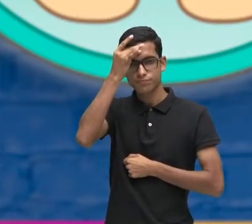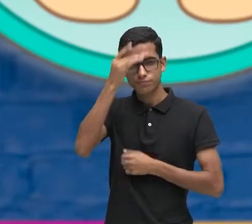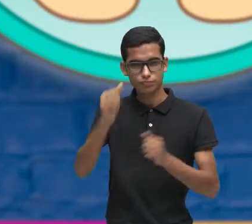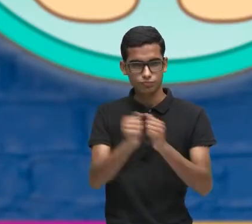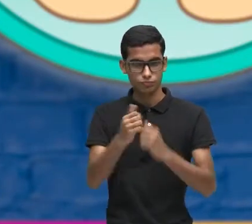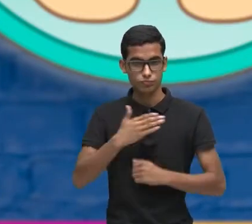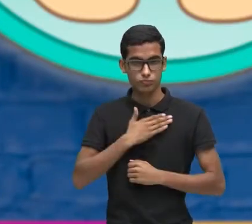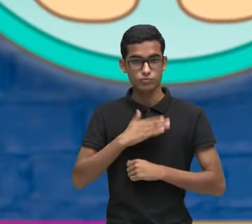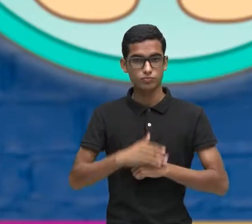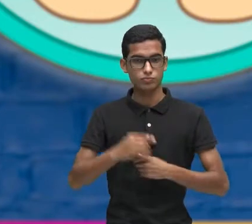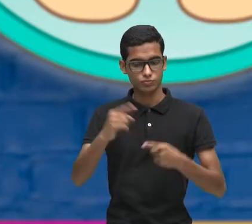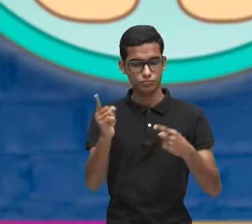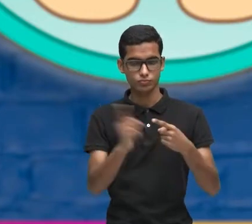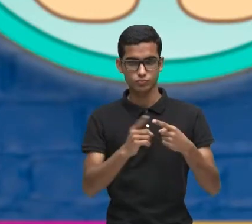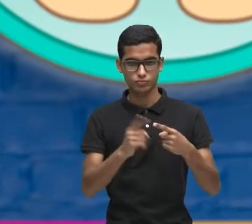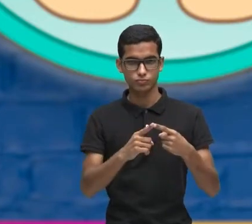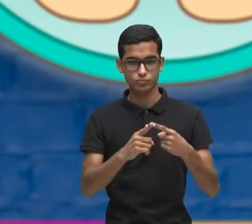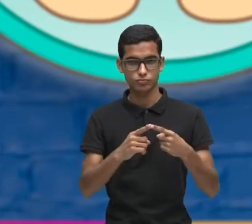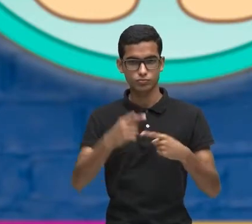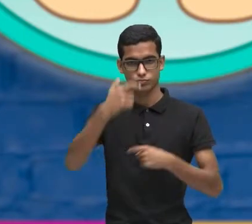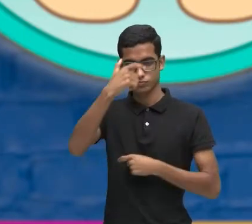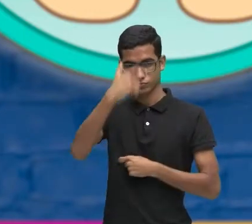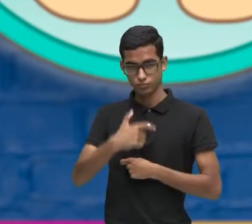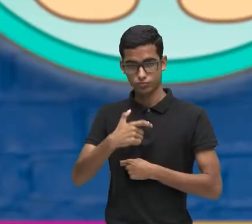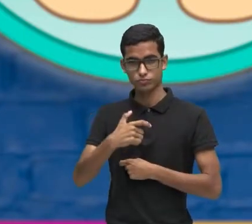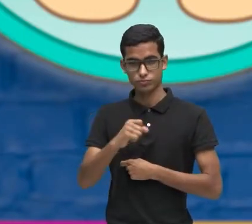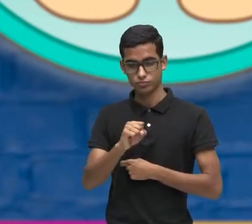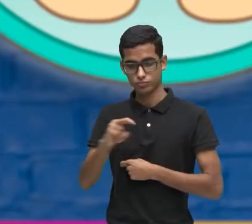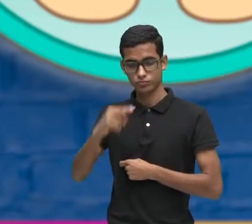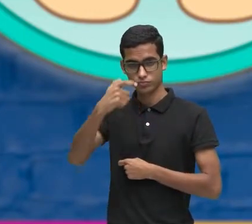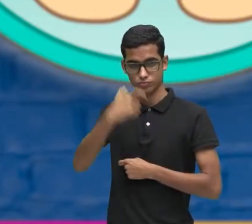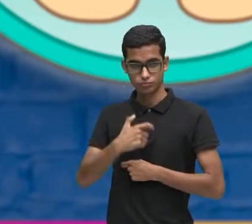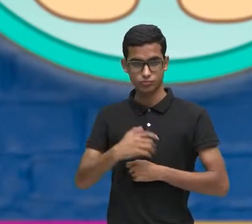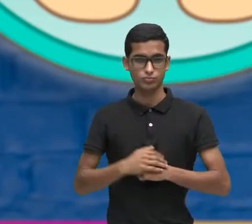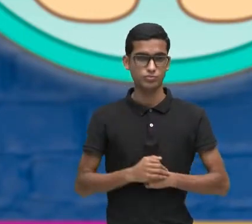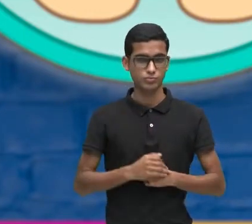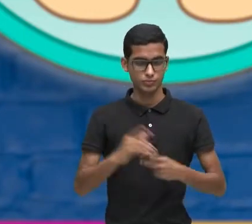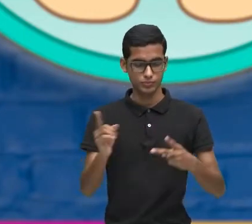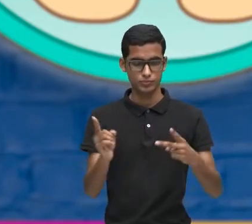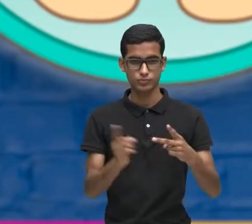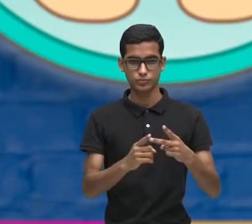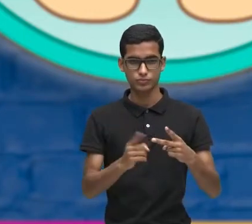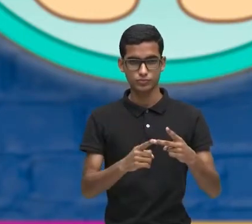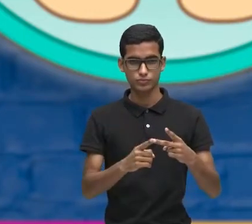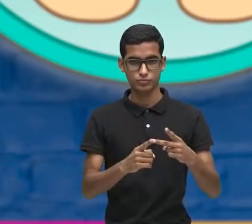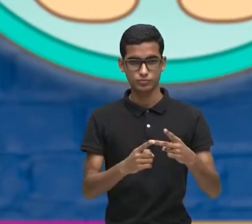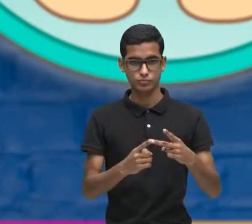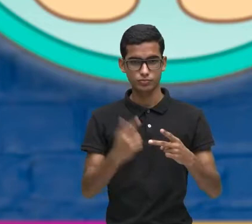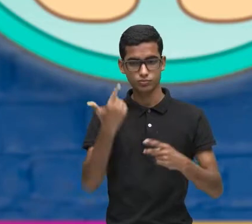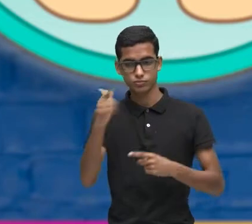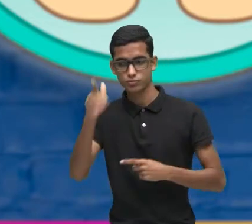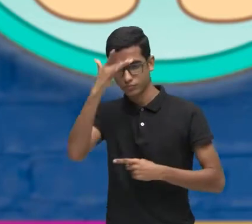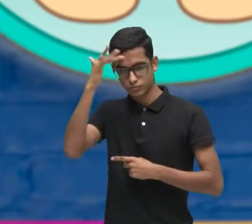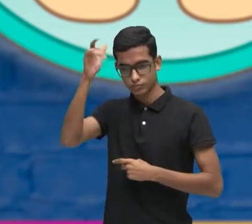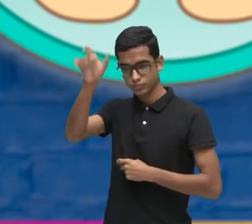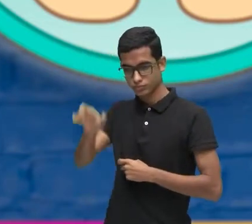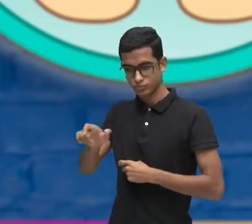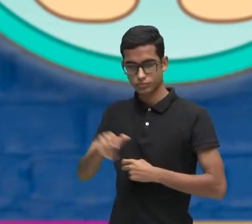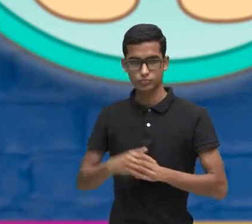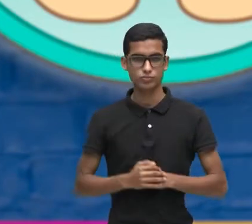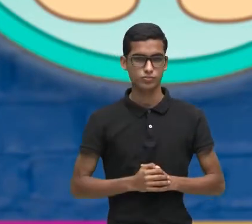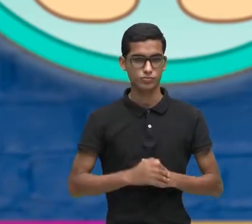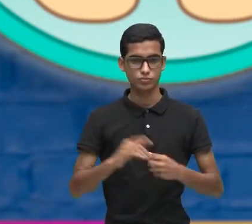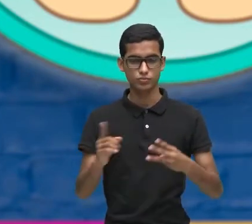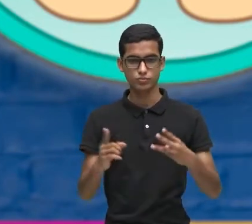O primeiro pilar sou eu, o segundo pilar é o outro e o terceiro pilar